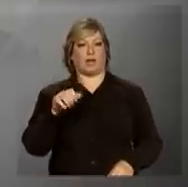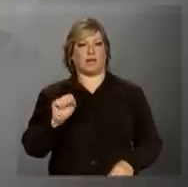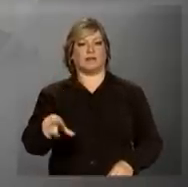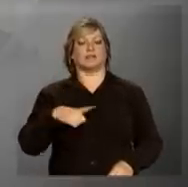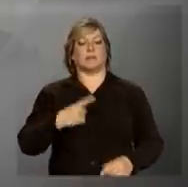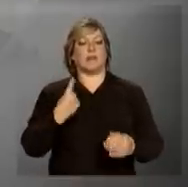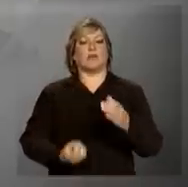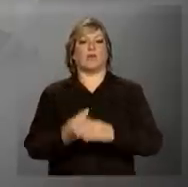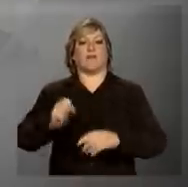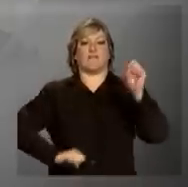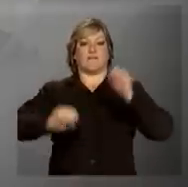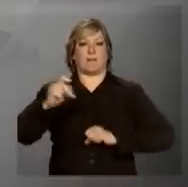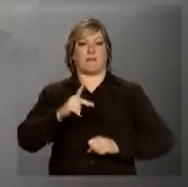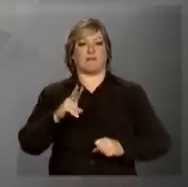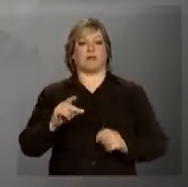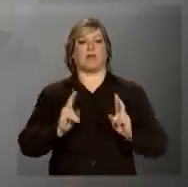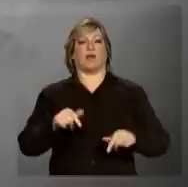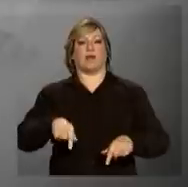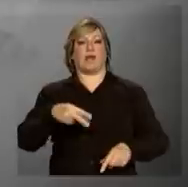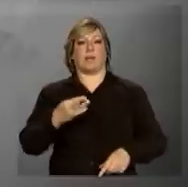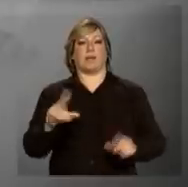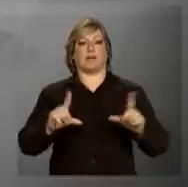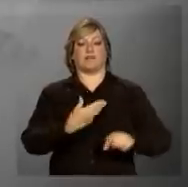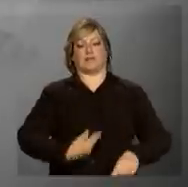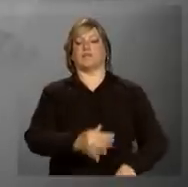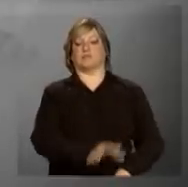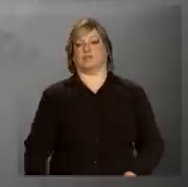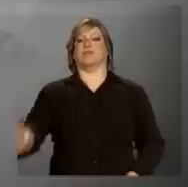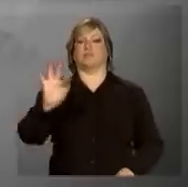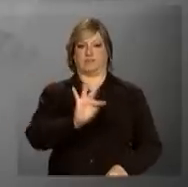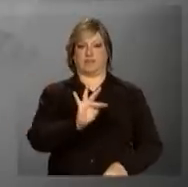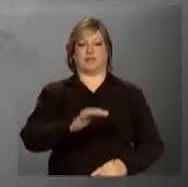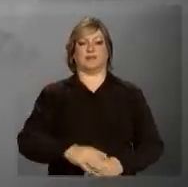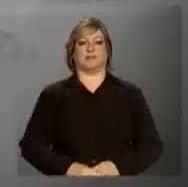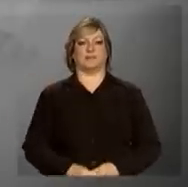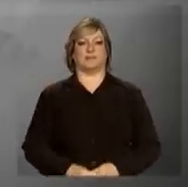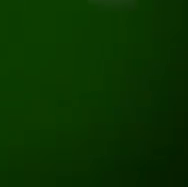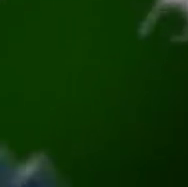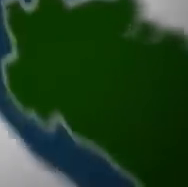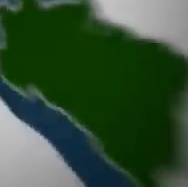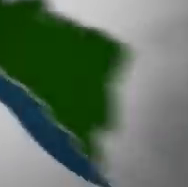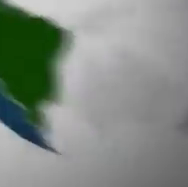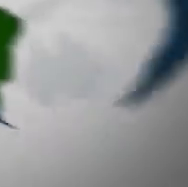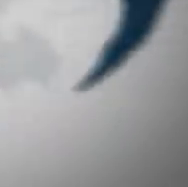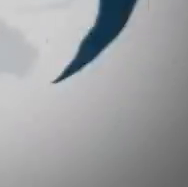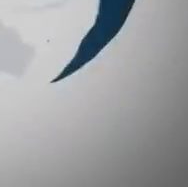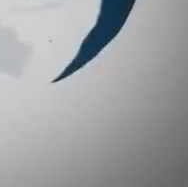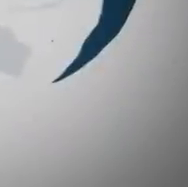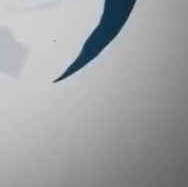inauguração da fábrica de PVC. Continue na NBR, a TV do Governo Federal. Música